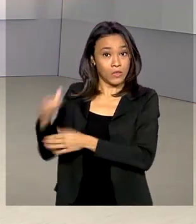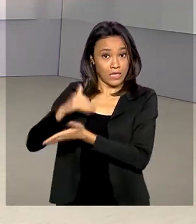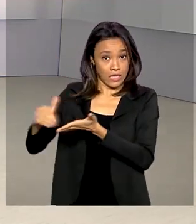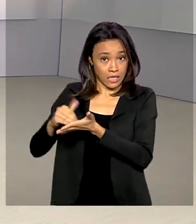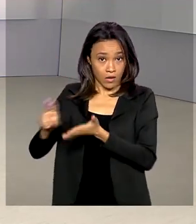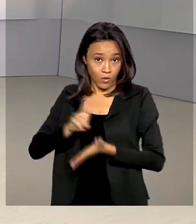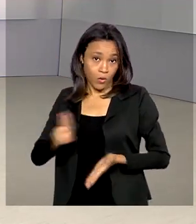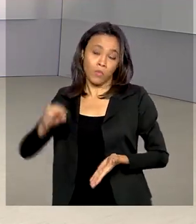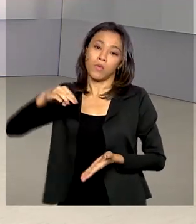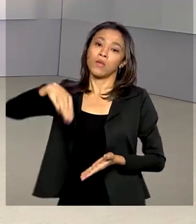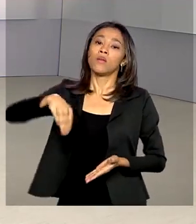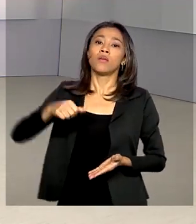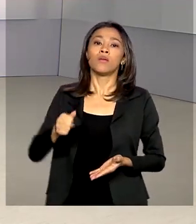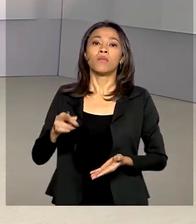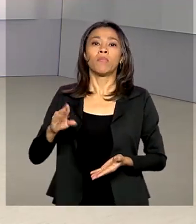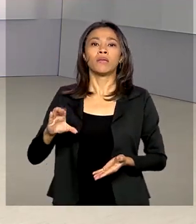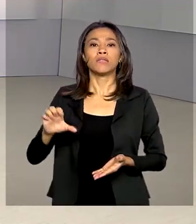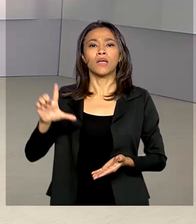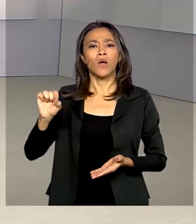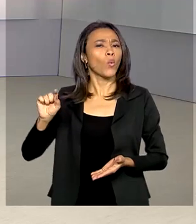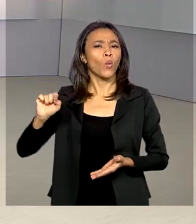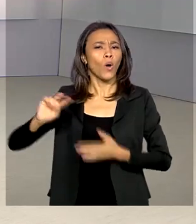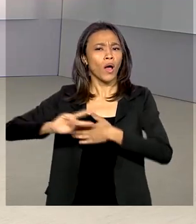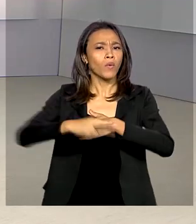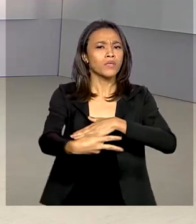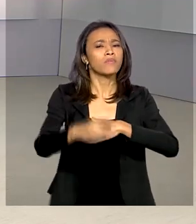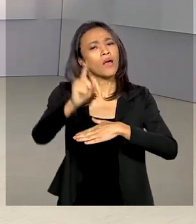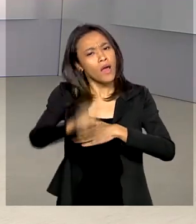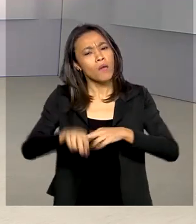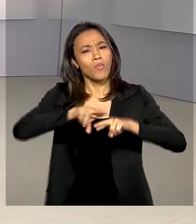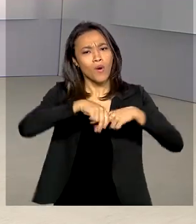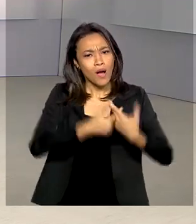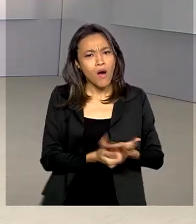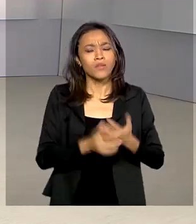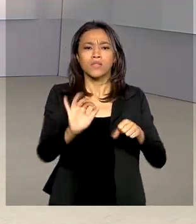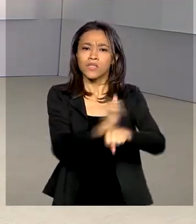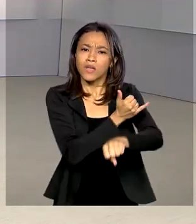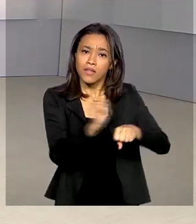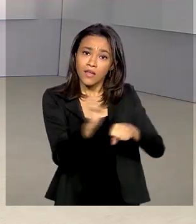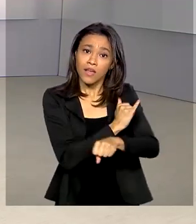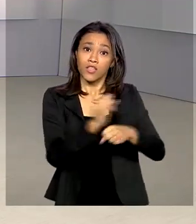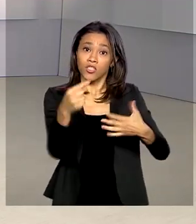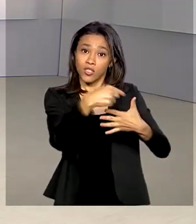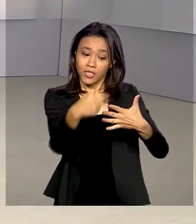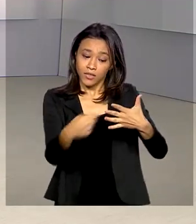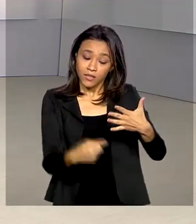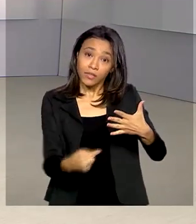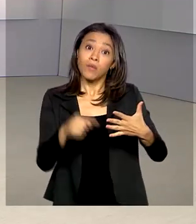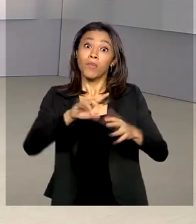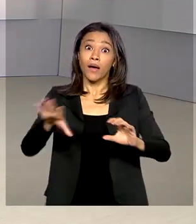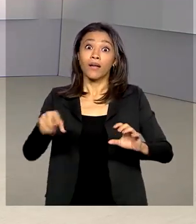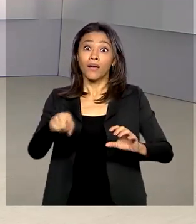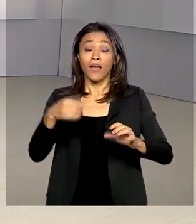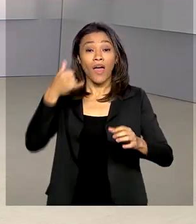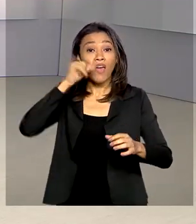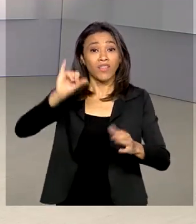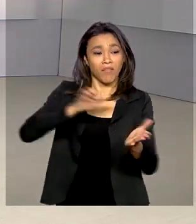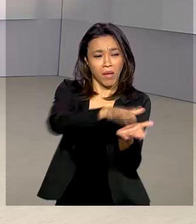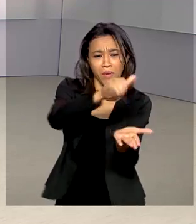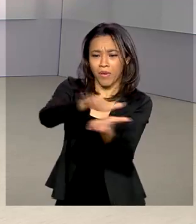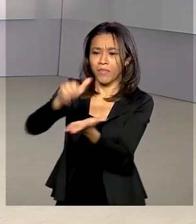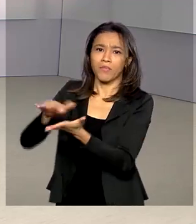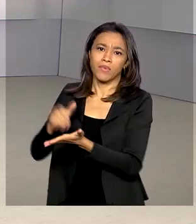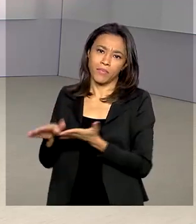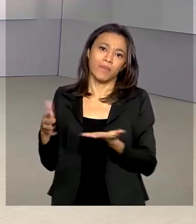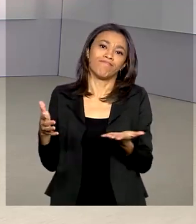Marcelo Guaranis, o resultado é fruto das medidas emergenciais de manutenção do emprego adotadas para evitar demissões em massa